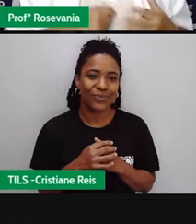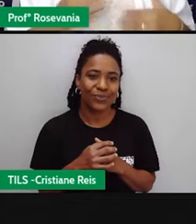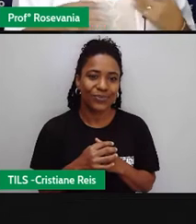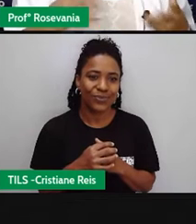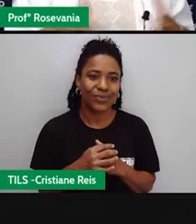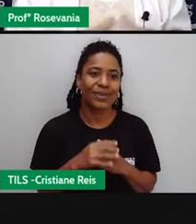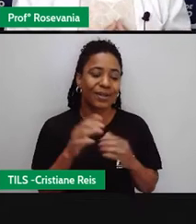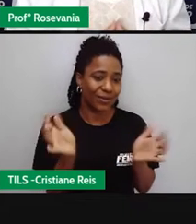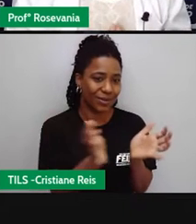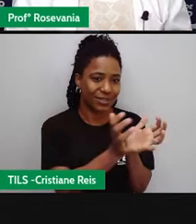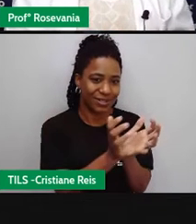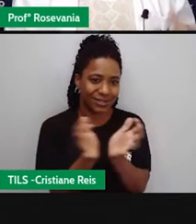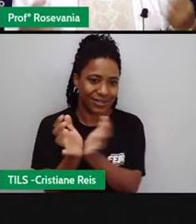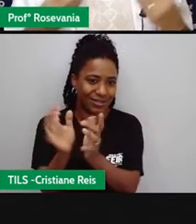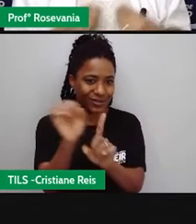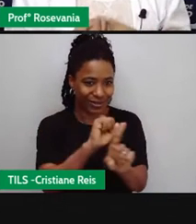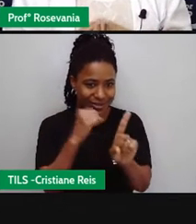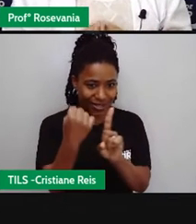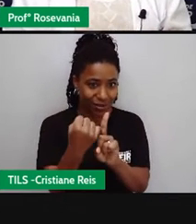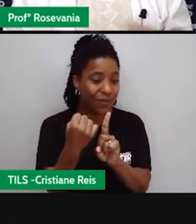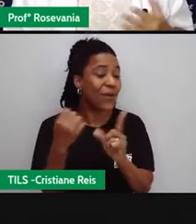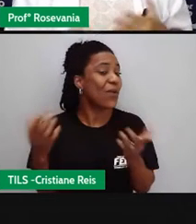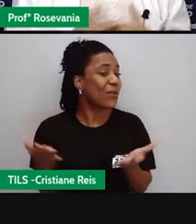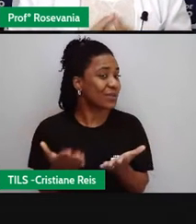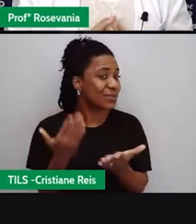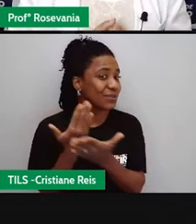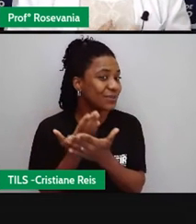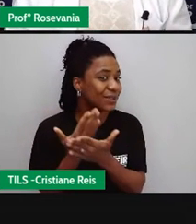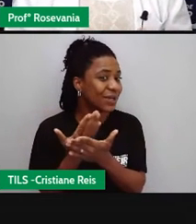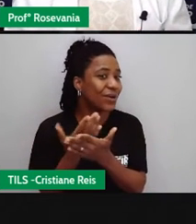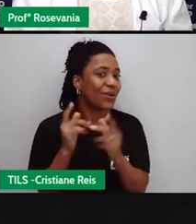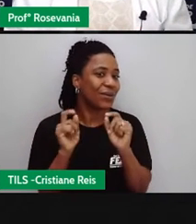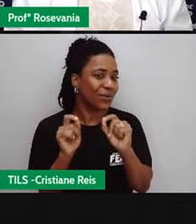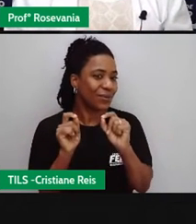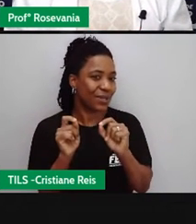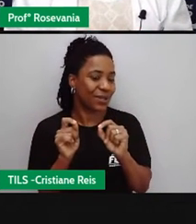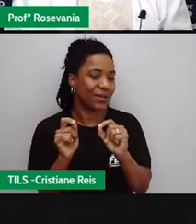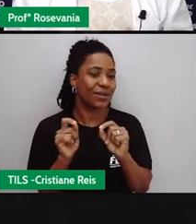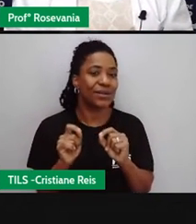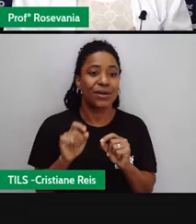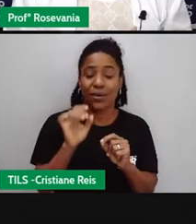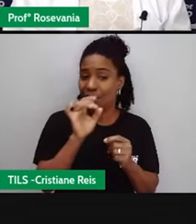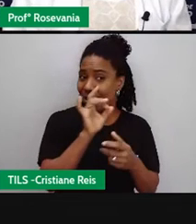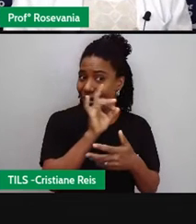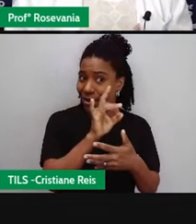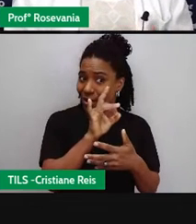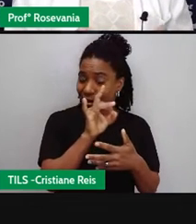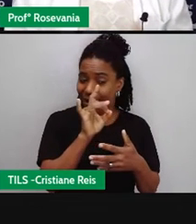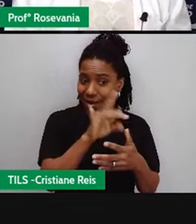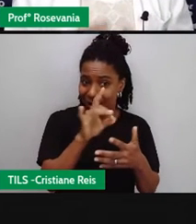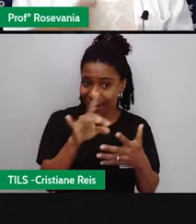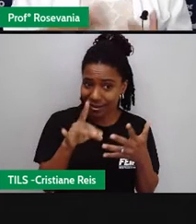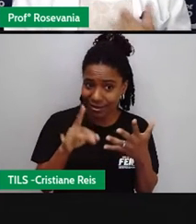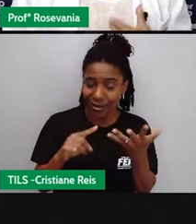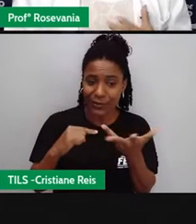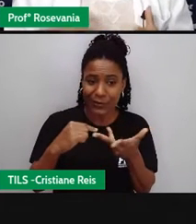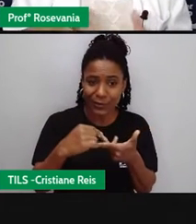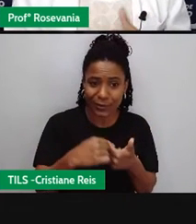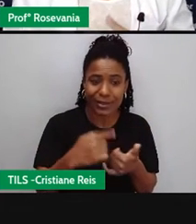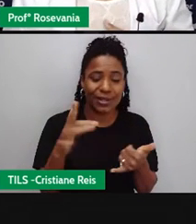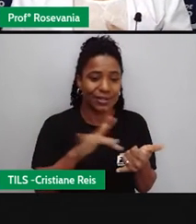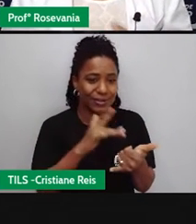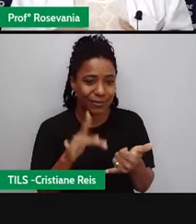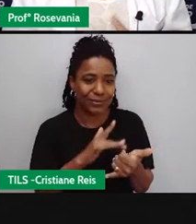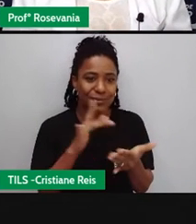As classes sociais. E nessa aula, nós vamos estudar de acordo com os equipamentos, ou seja, os aparelhos, celulares,